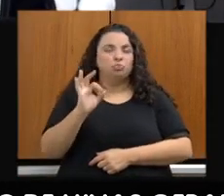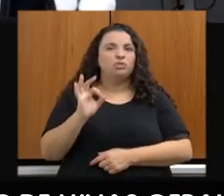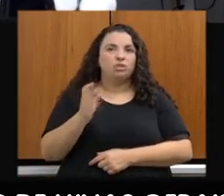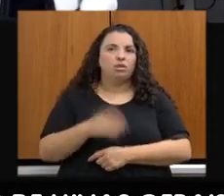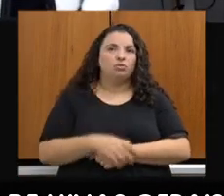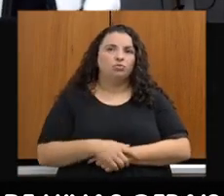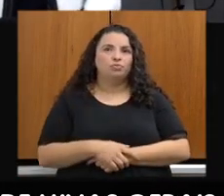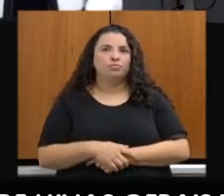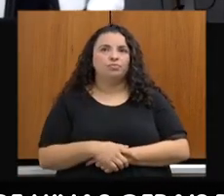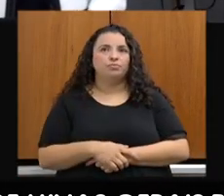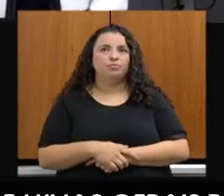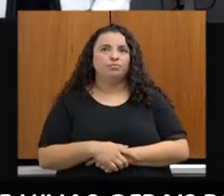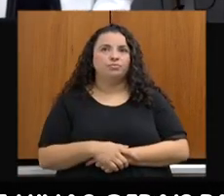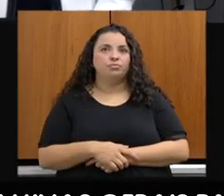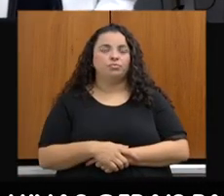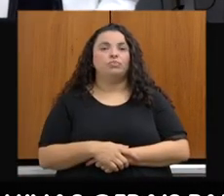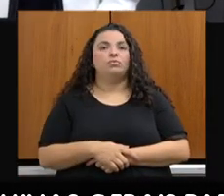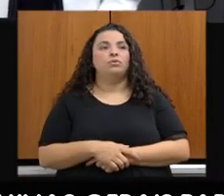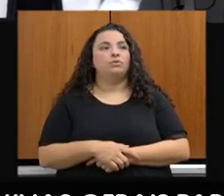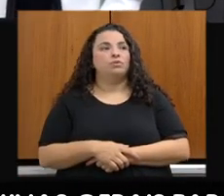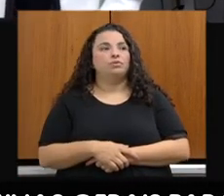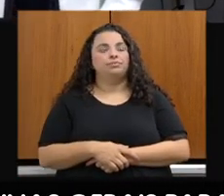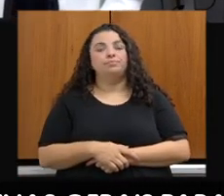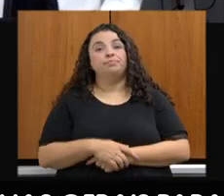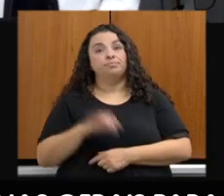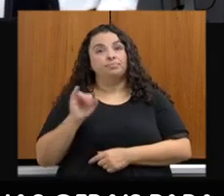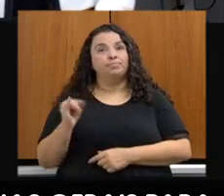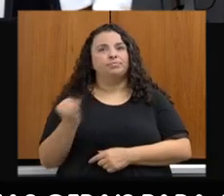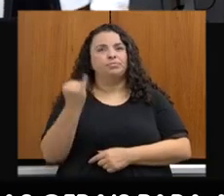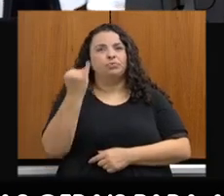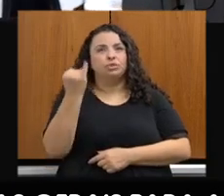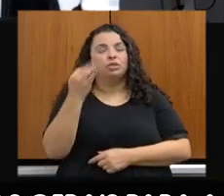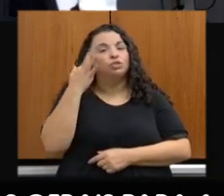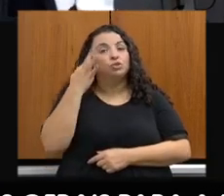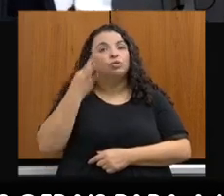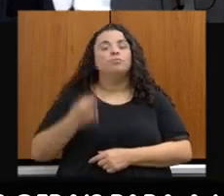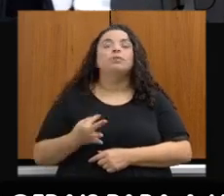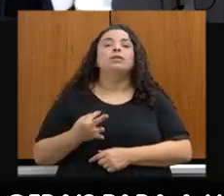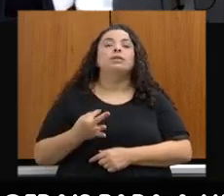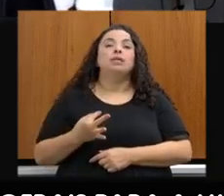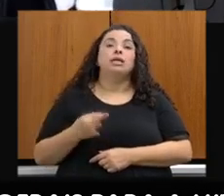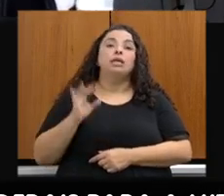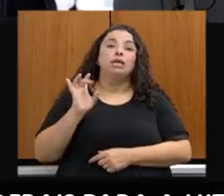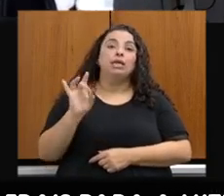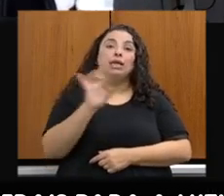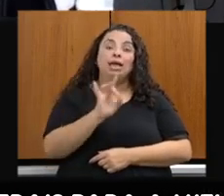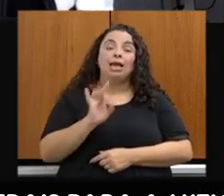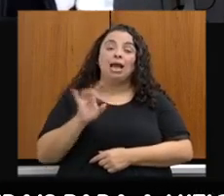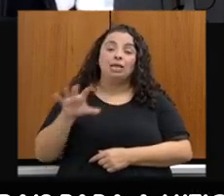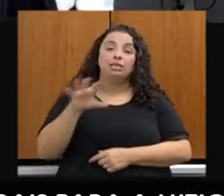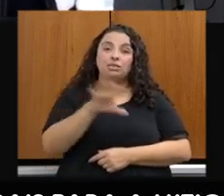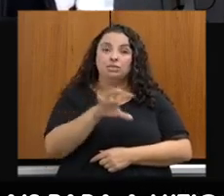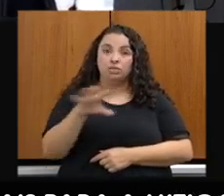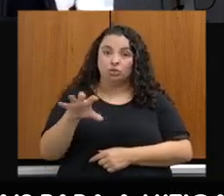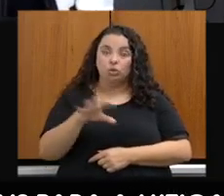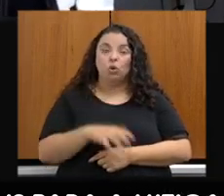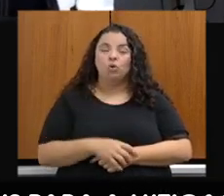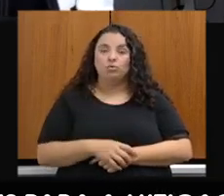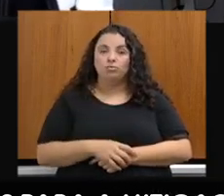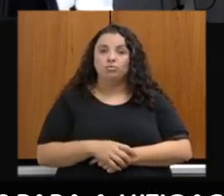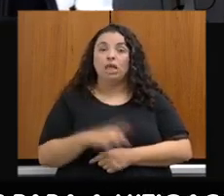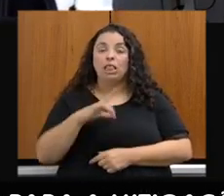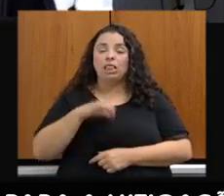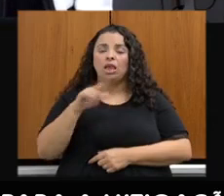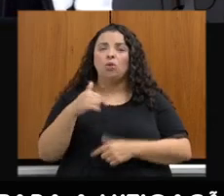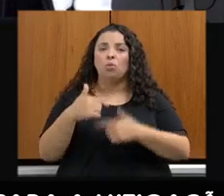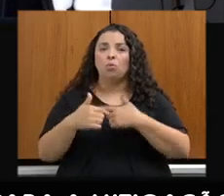estufa. Por favor. É importante entendermos, em cada um desses setores, o setor tem uma